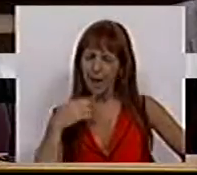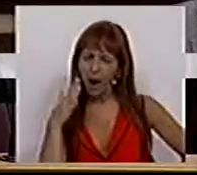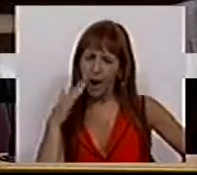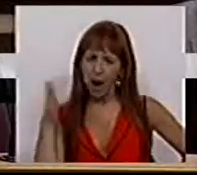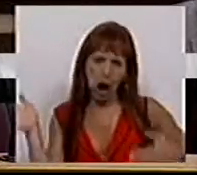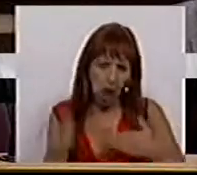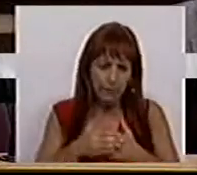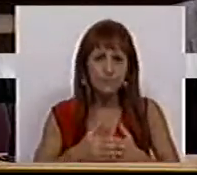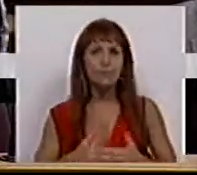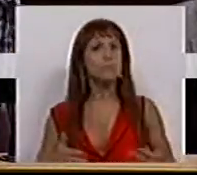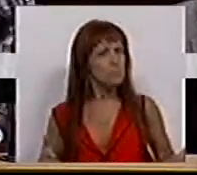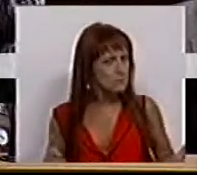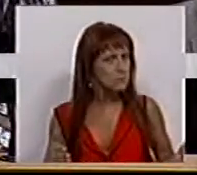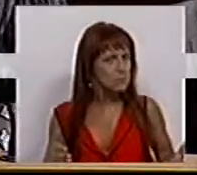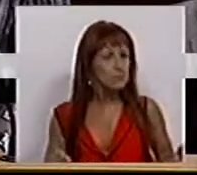tentativa.